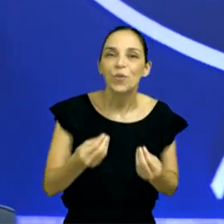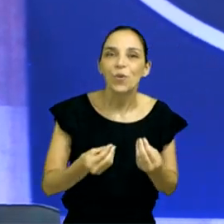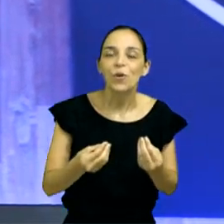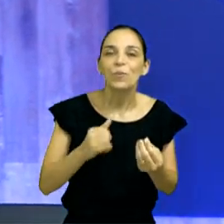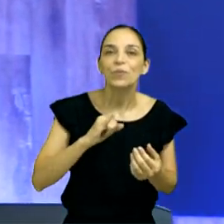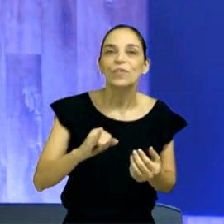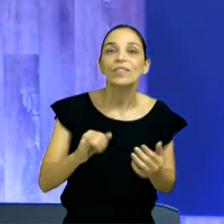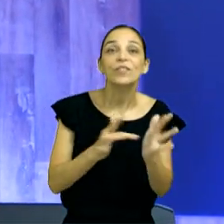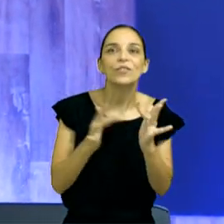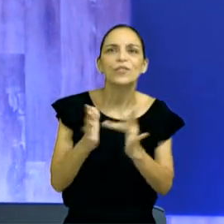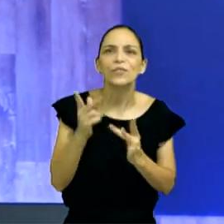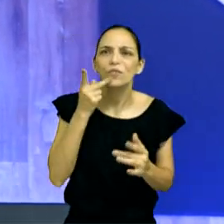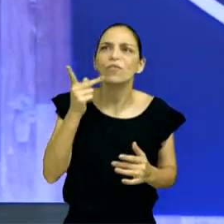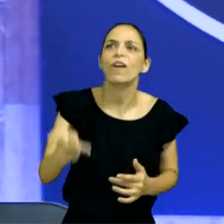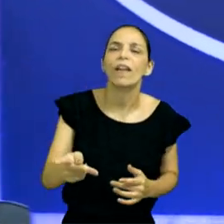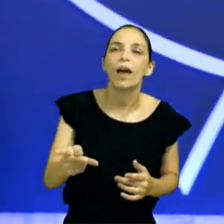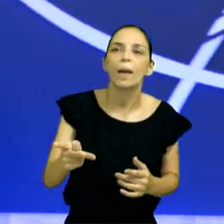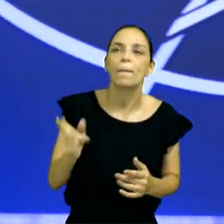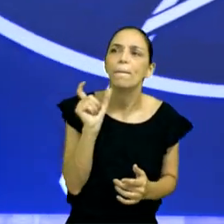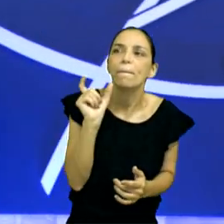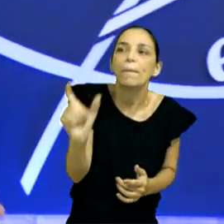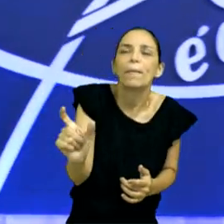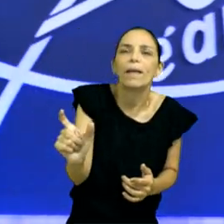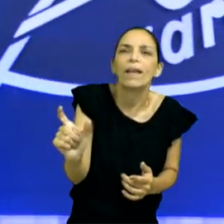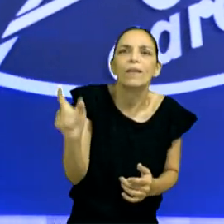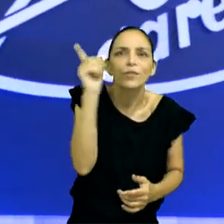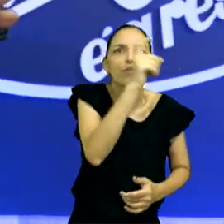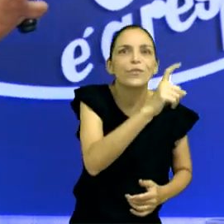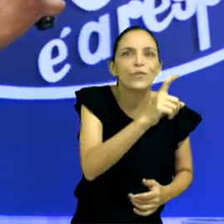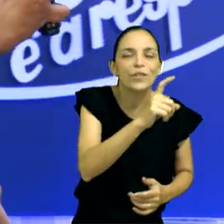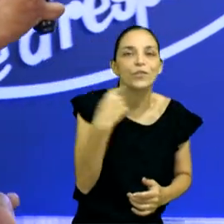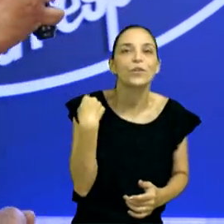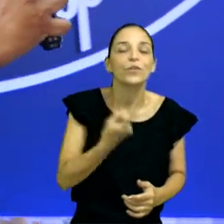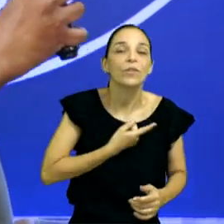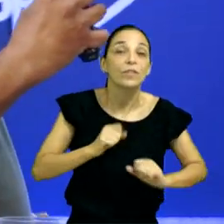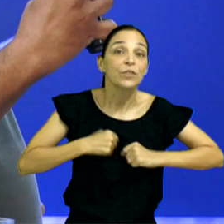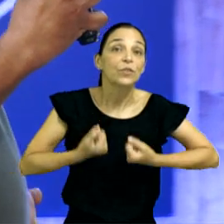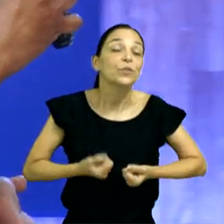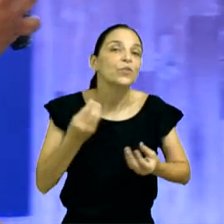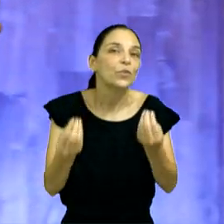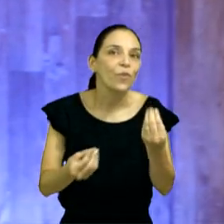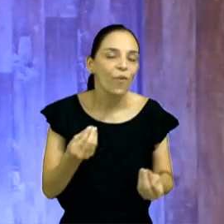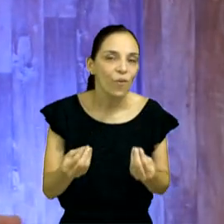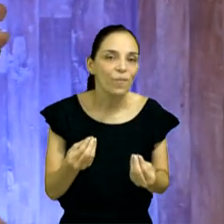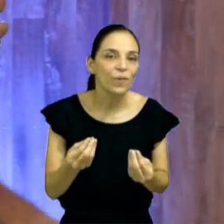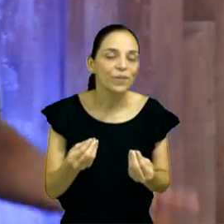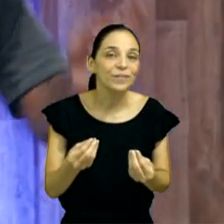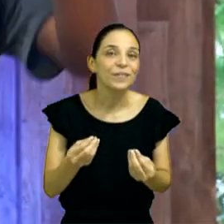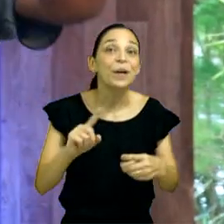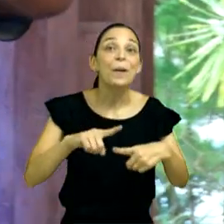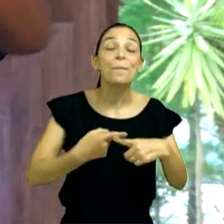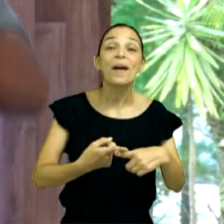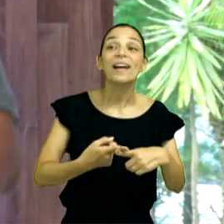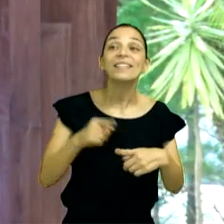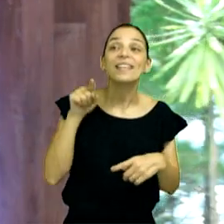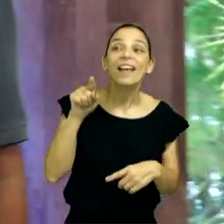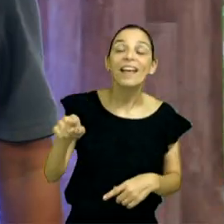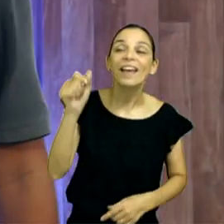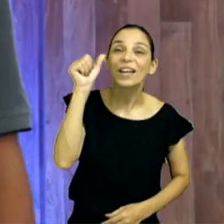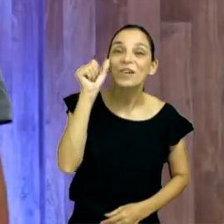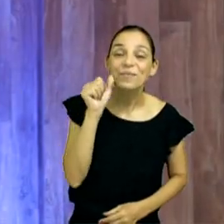que é o cachorrinho da história, é essa leitura que se faz, e aquela mulher não perdeu a